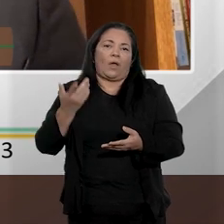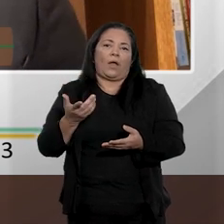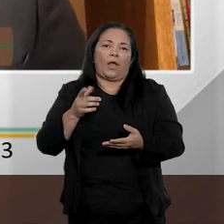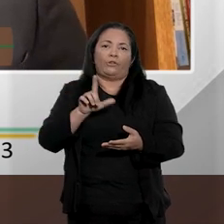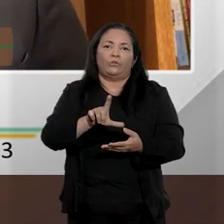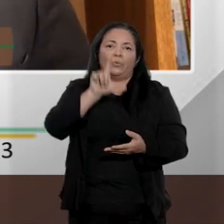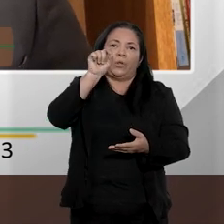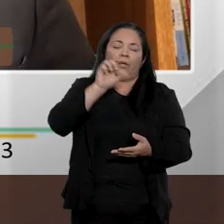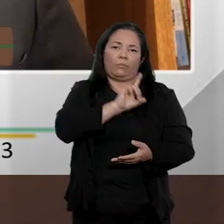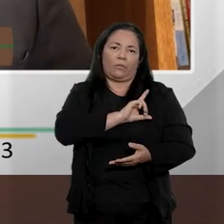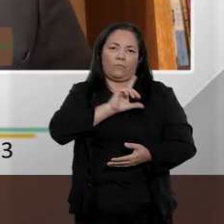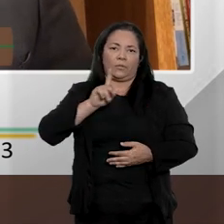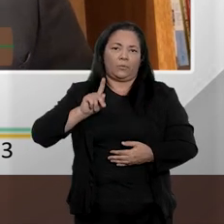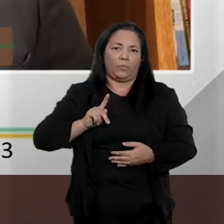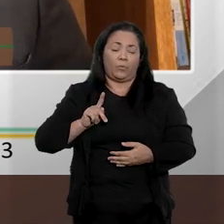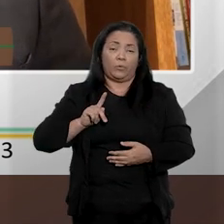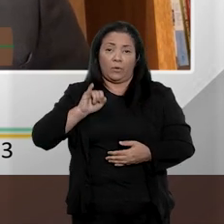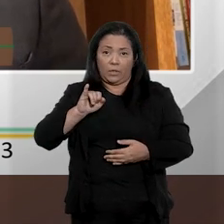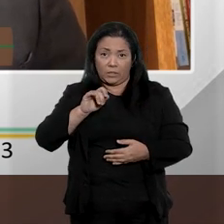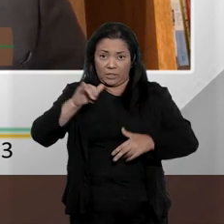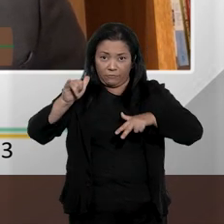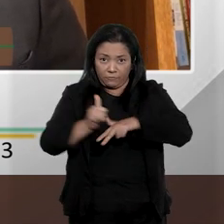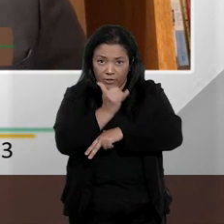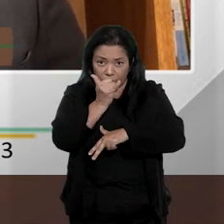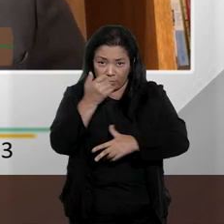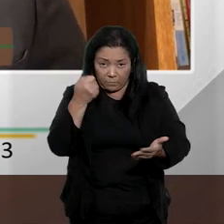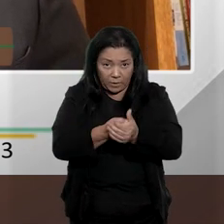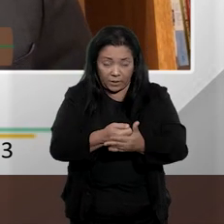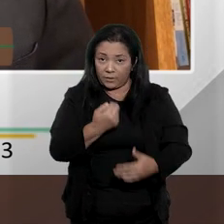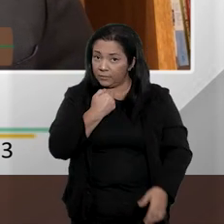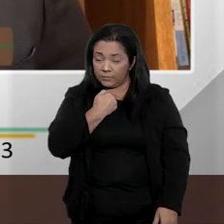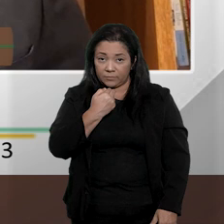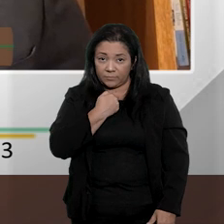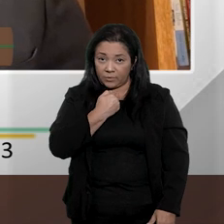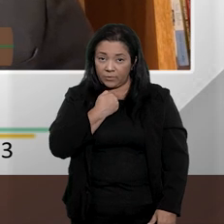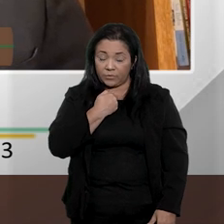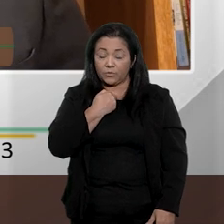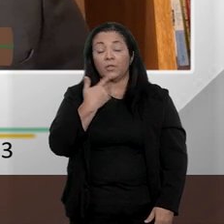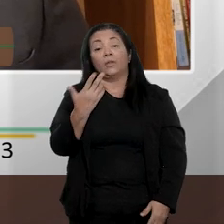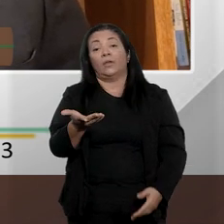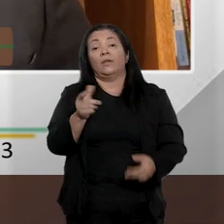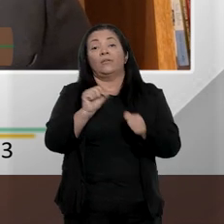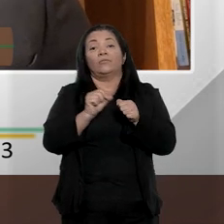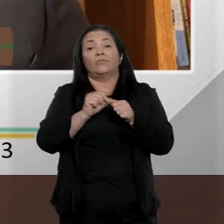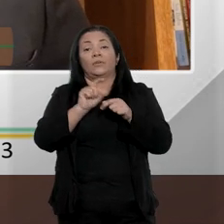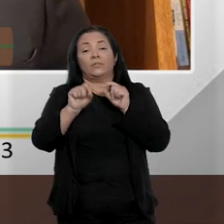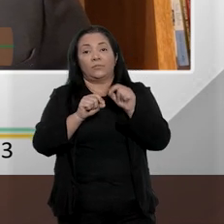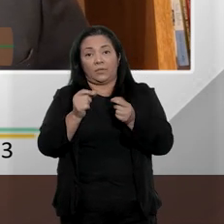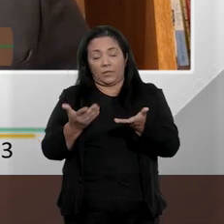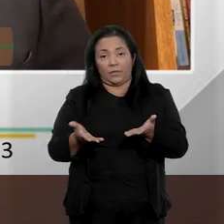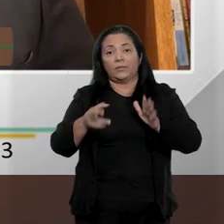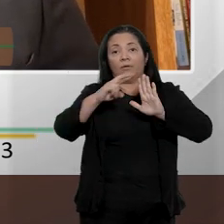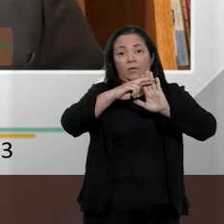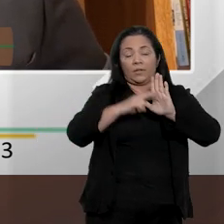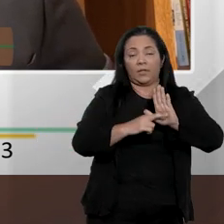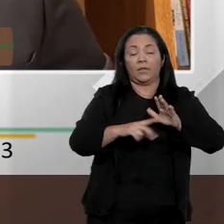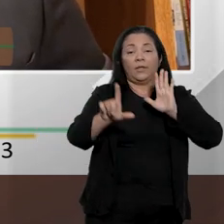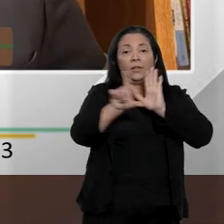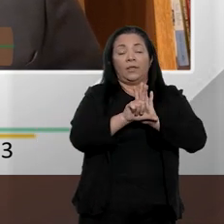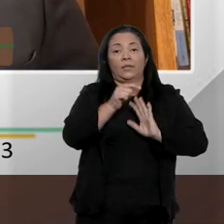designada, se ela não puder pagar um advogado. E agora, fugindo a regra, portanto, a Lei